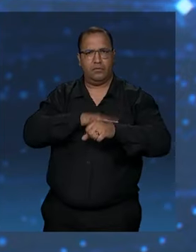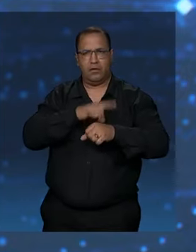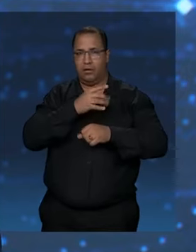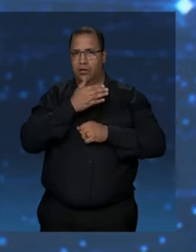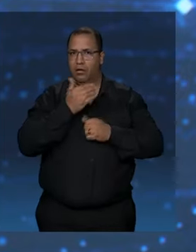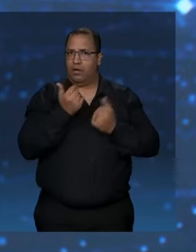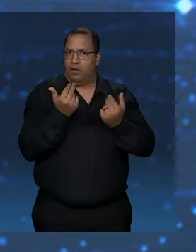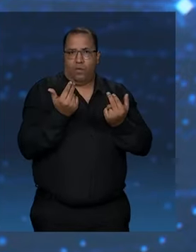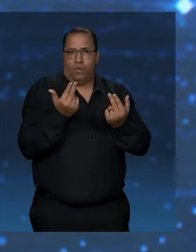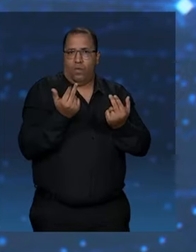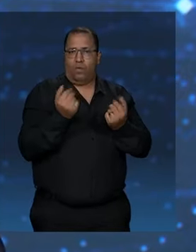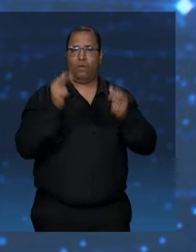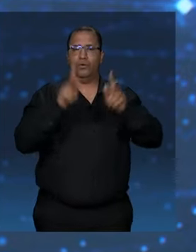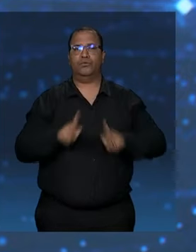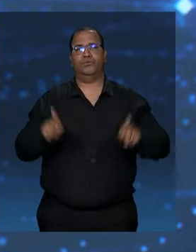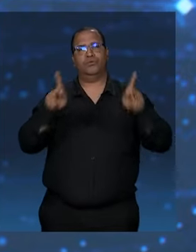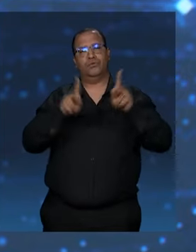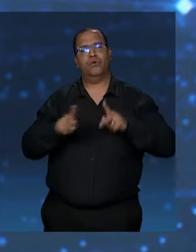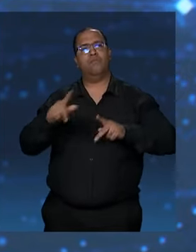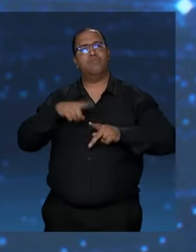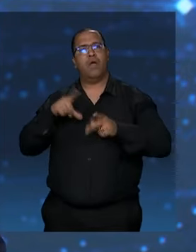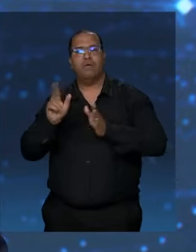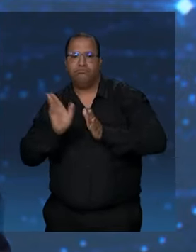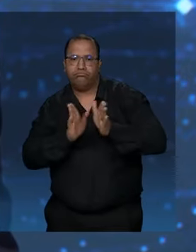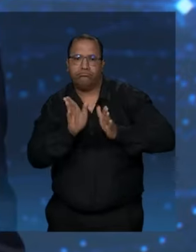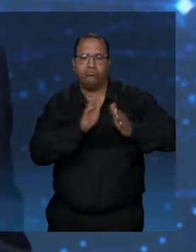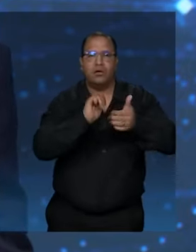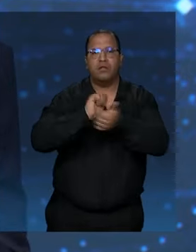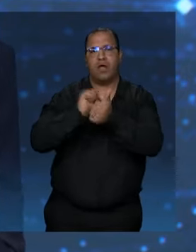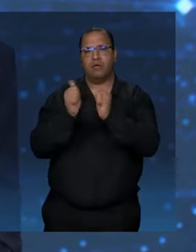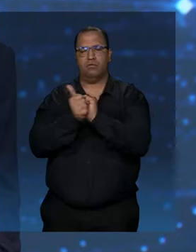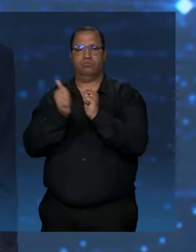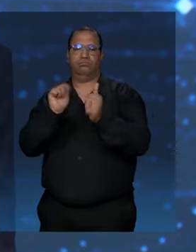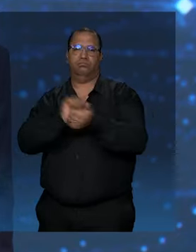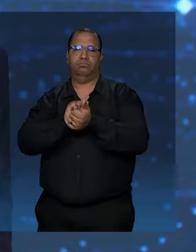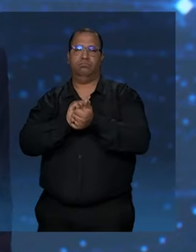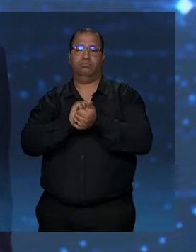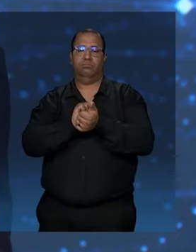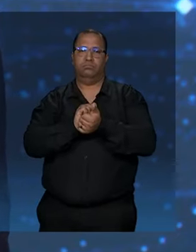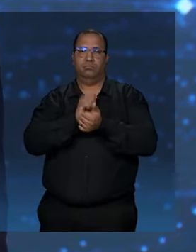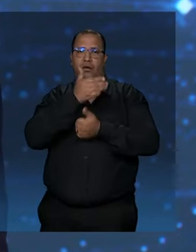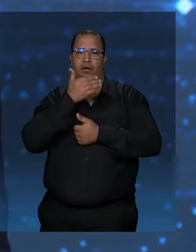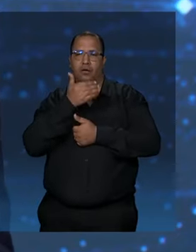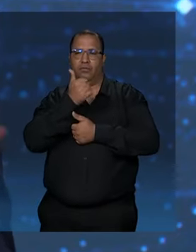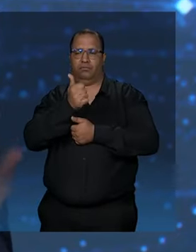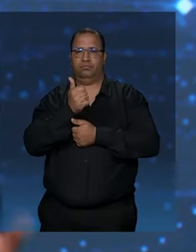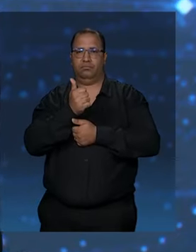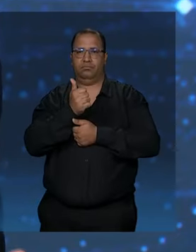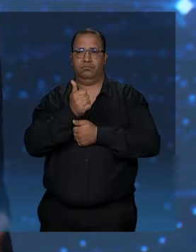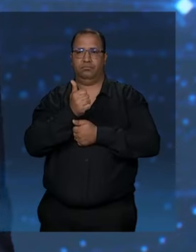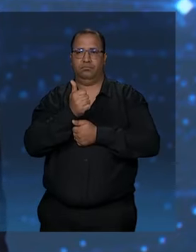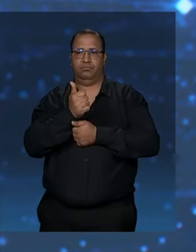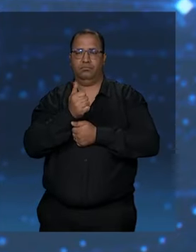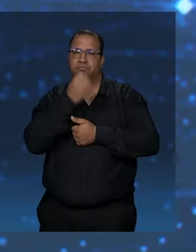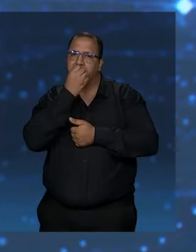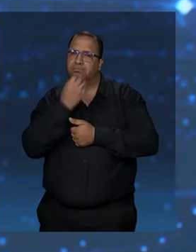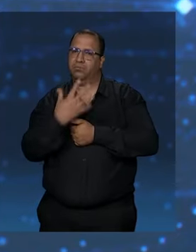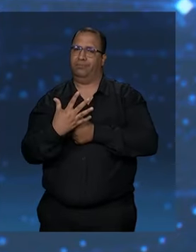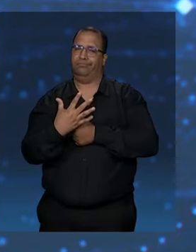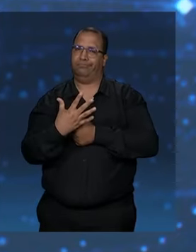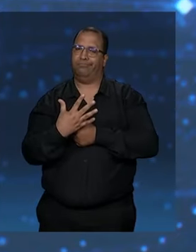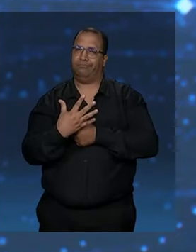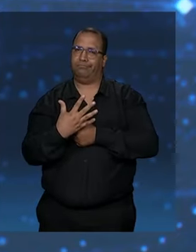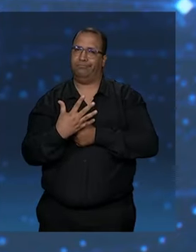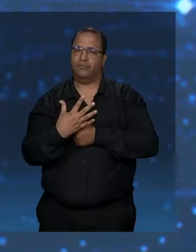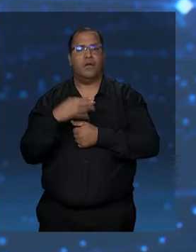shopping. Tem selo de acessibilidade. Tem qualidade. Então, é uma ação de governo que nós desenvolvemos e estamos fazendo